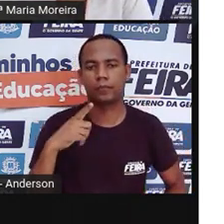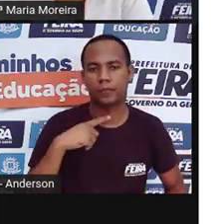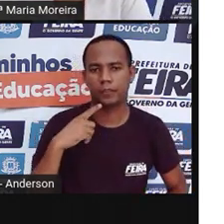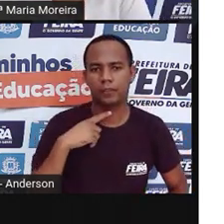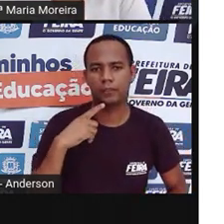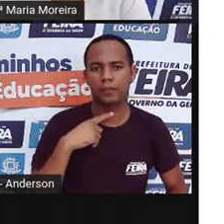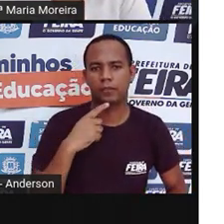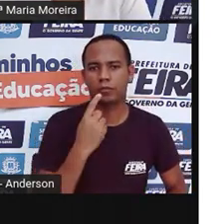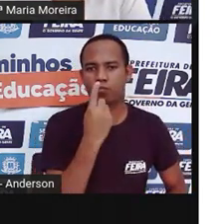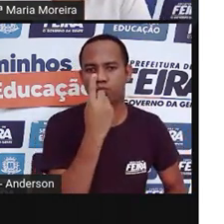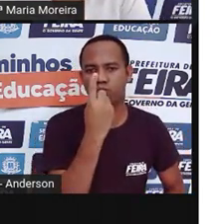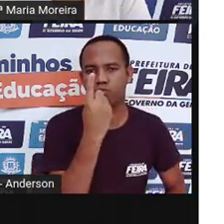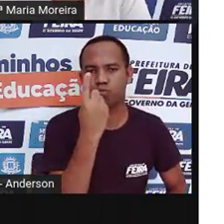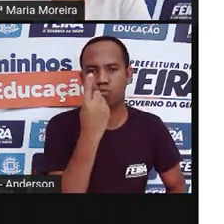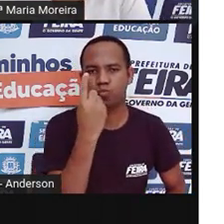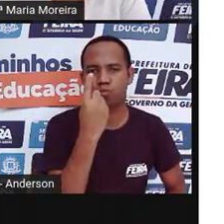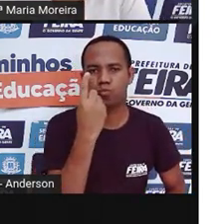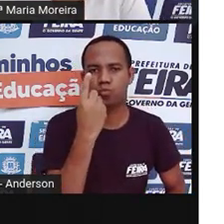em um aqui, ó,